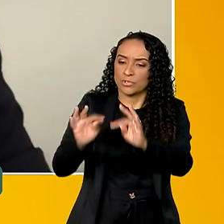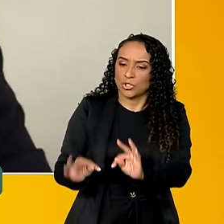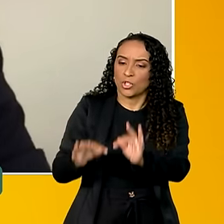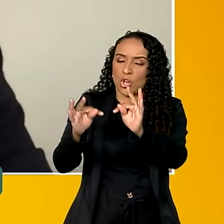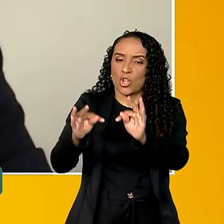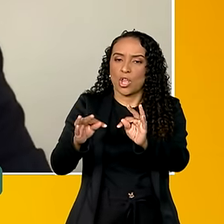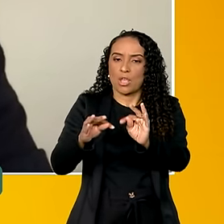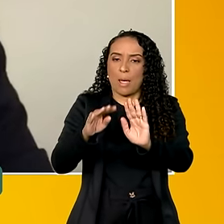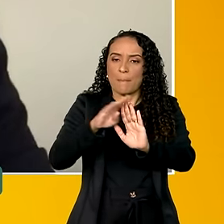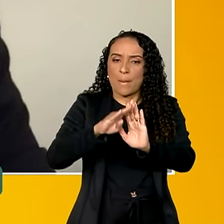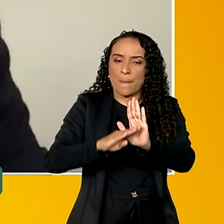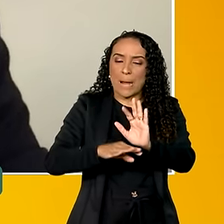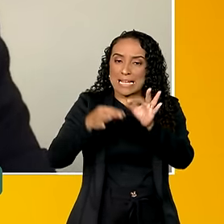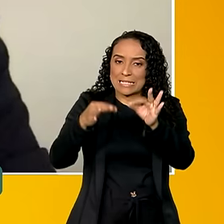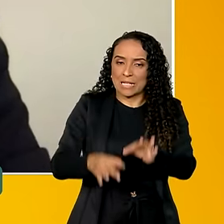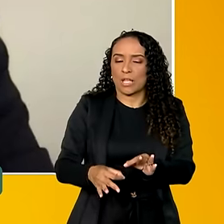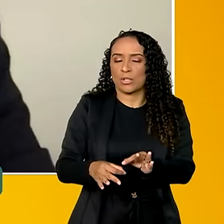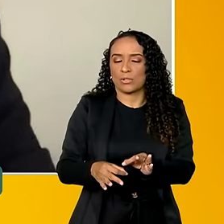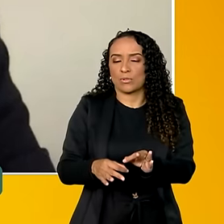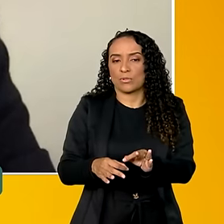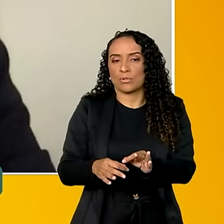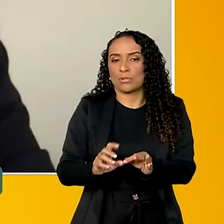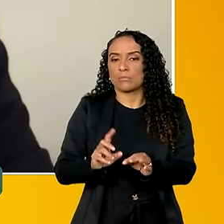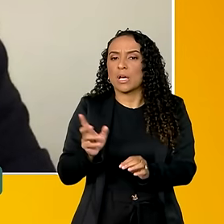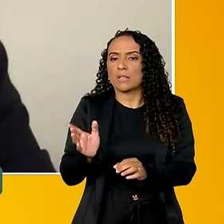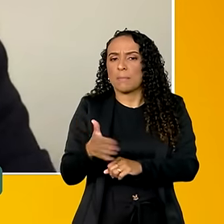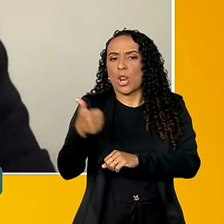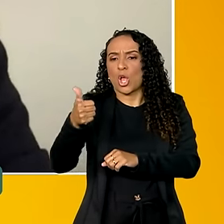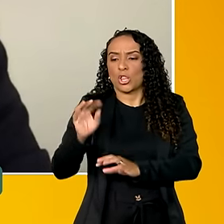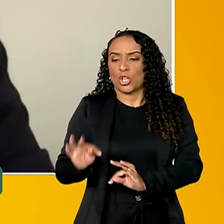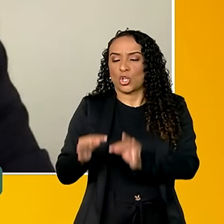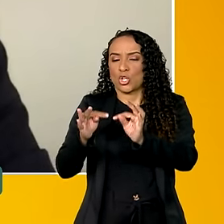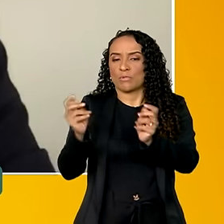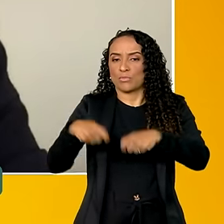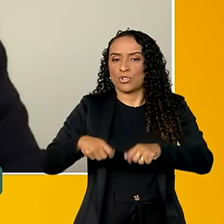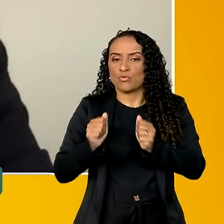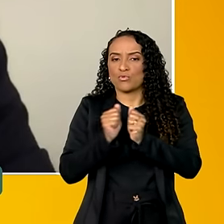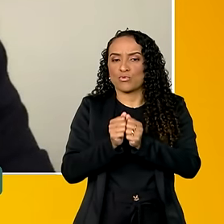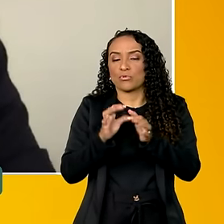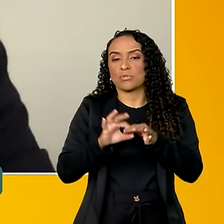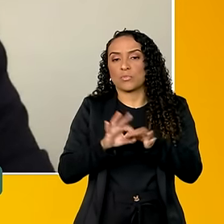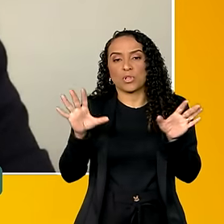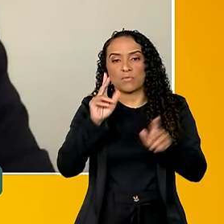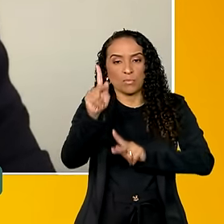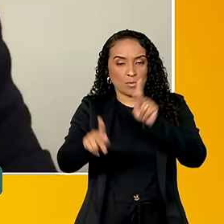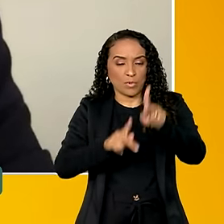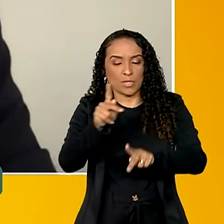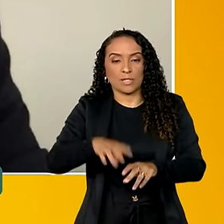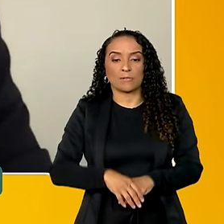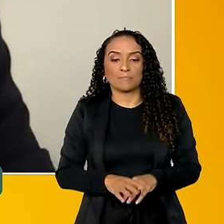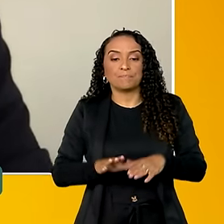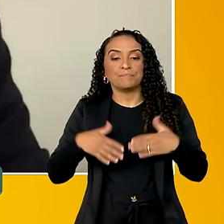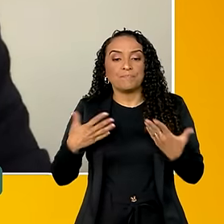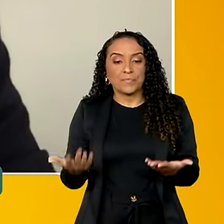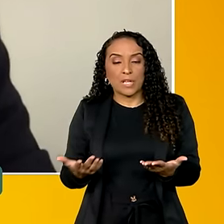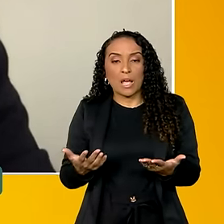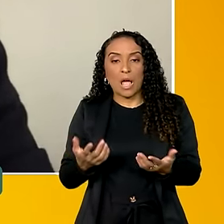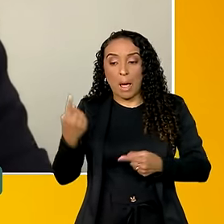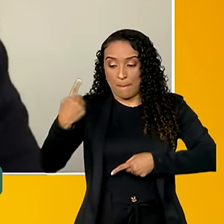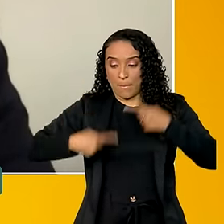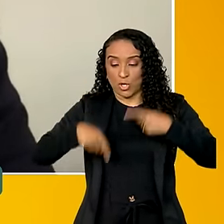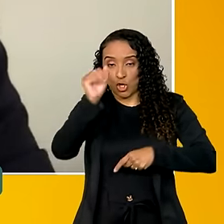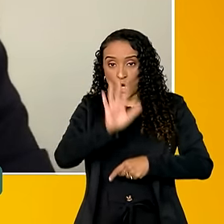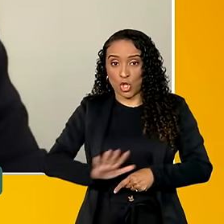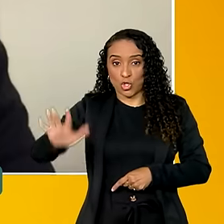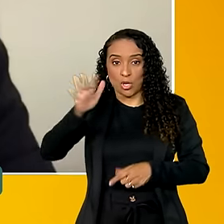de protocolos para que as melhores tecnologias possam estar disponíveis à população. Então, a Política